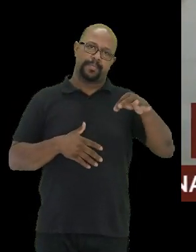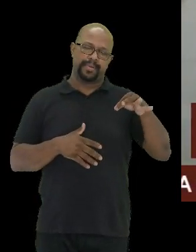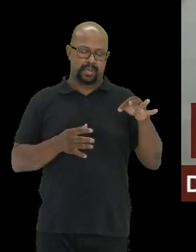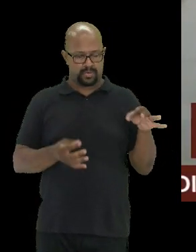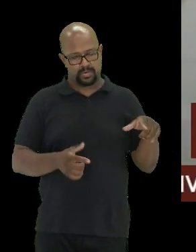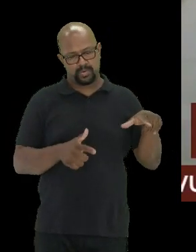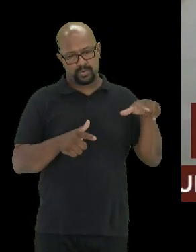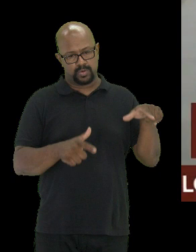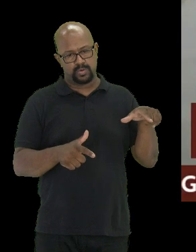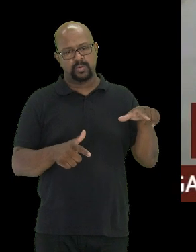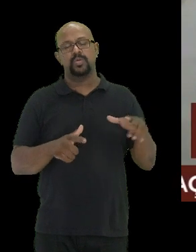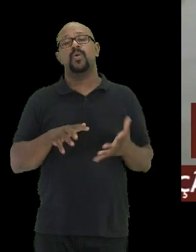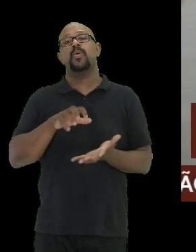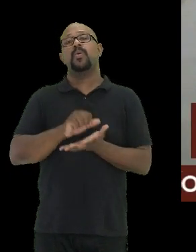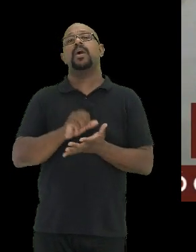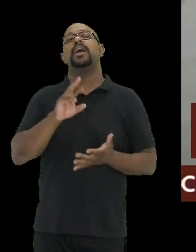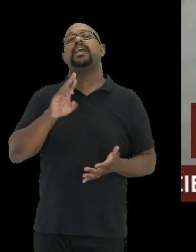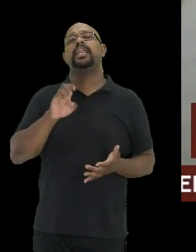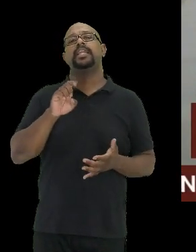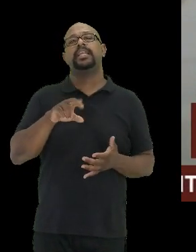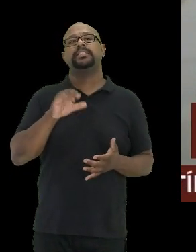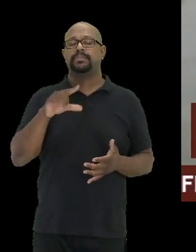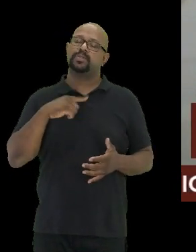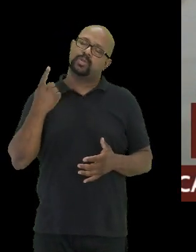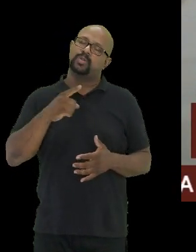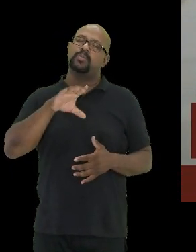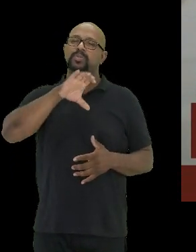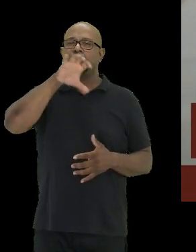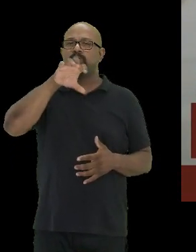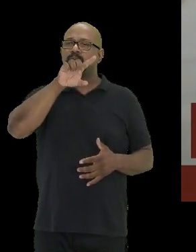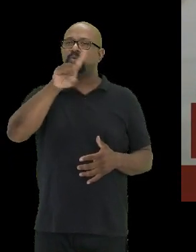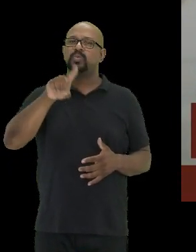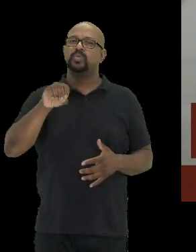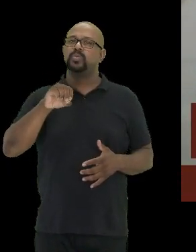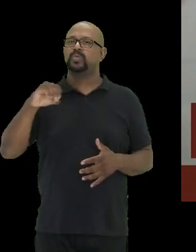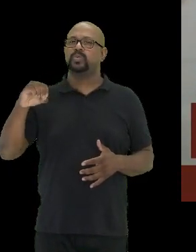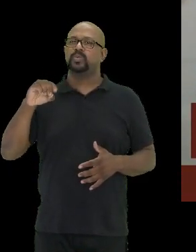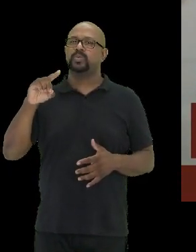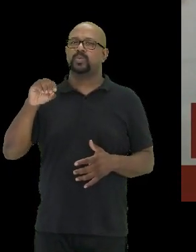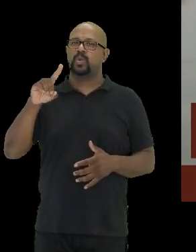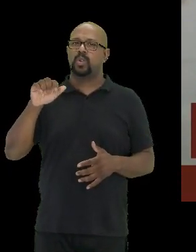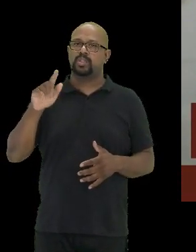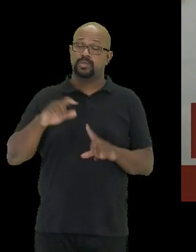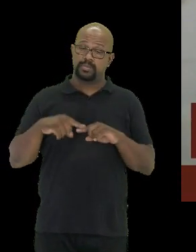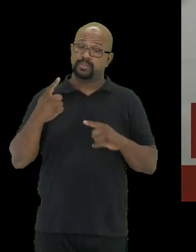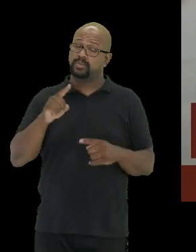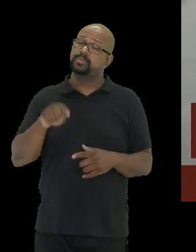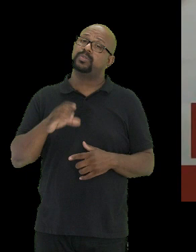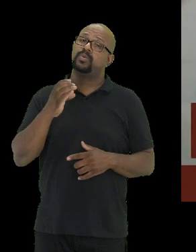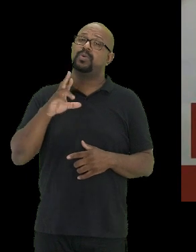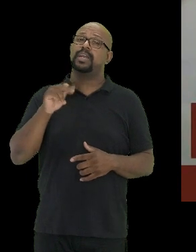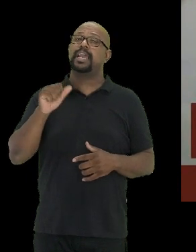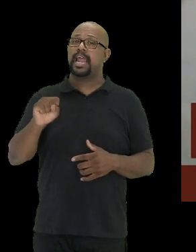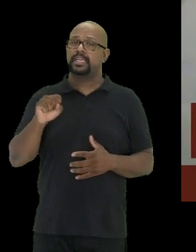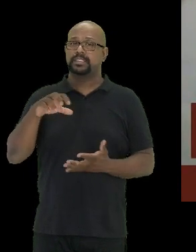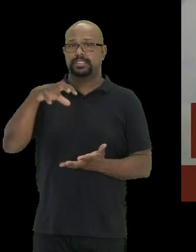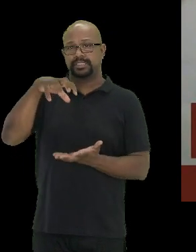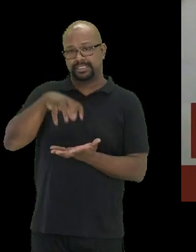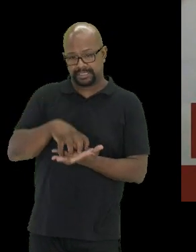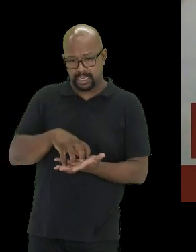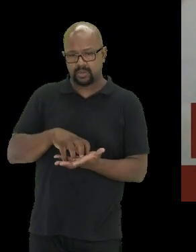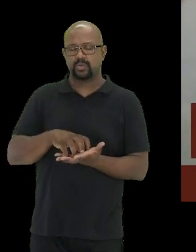no credenciamento, nós somos um zoológico, mas, na verdade, nós somos um CRAS, um centro de